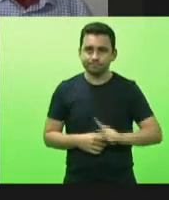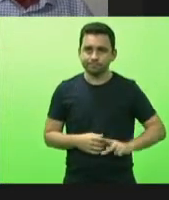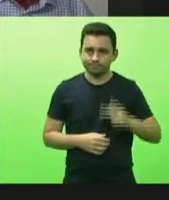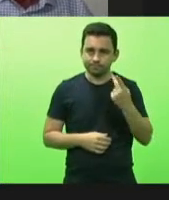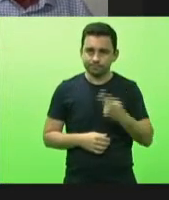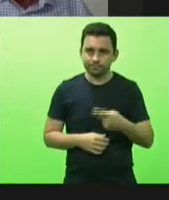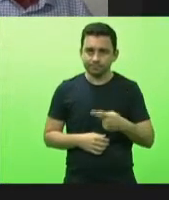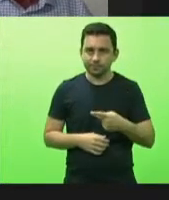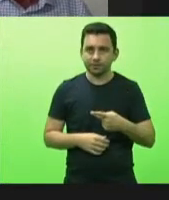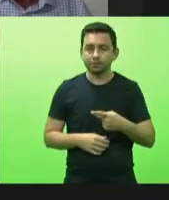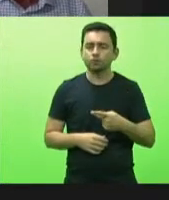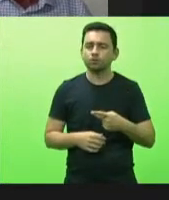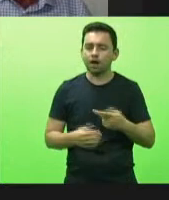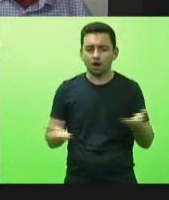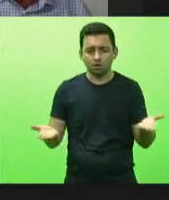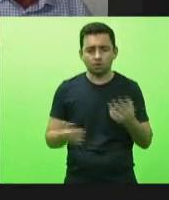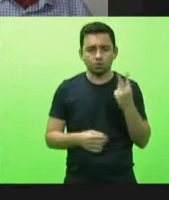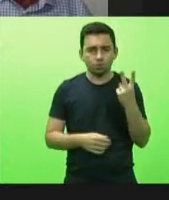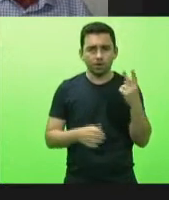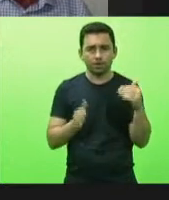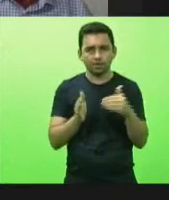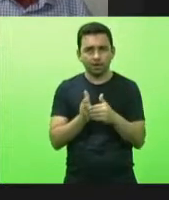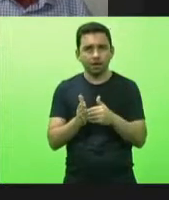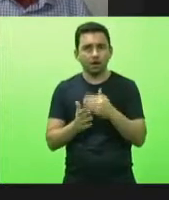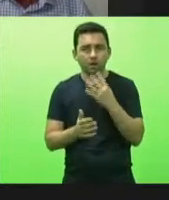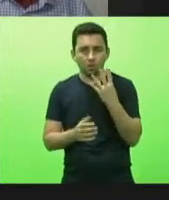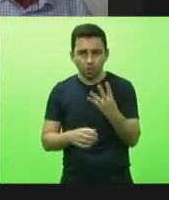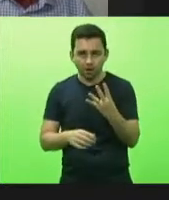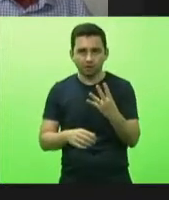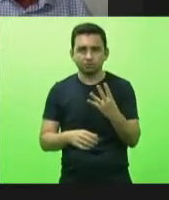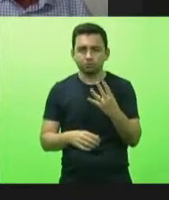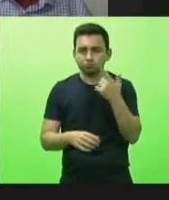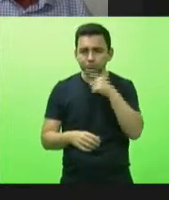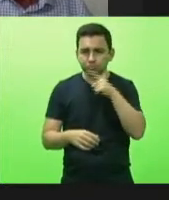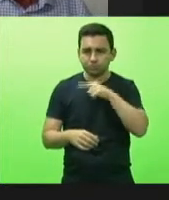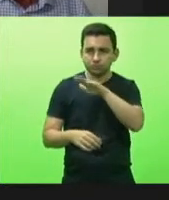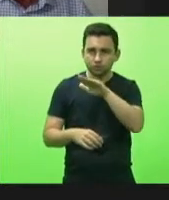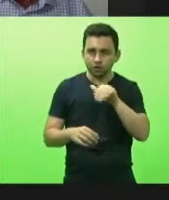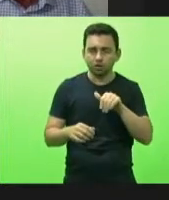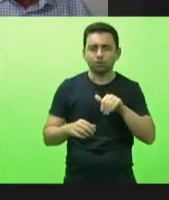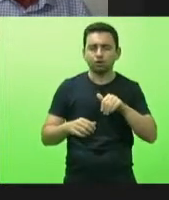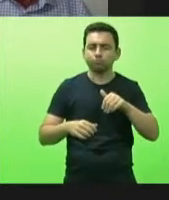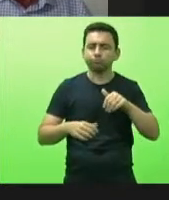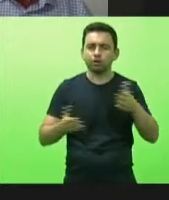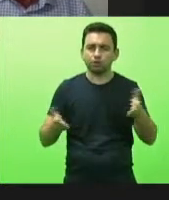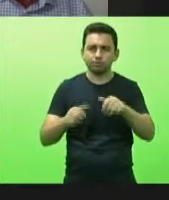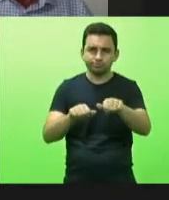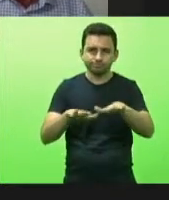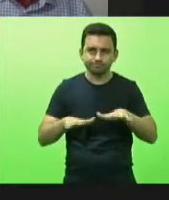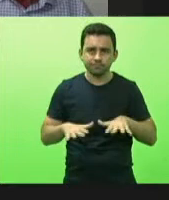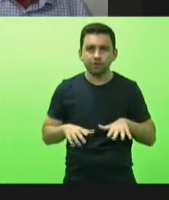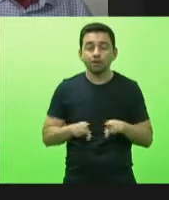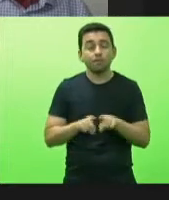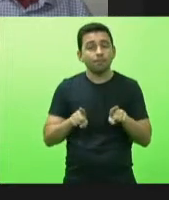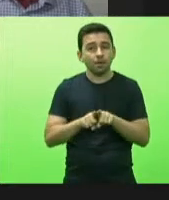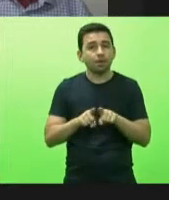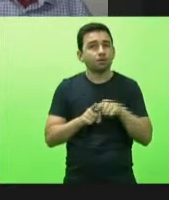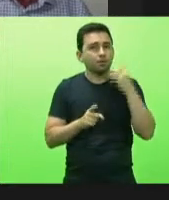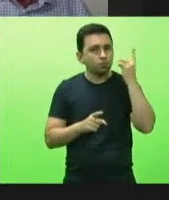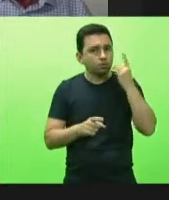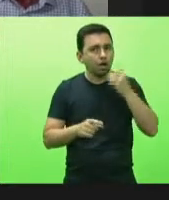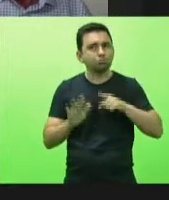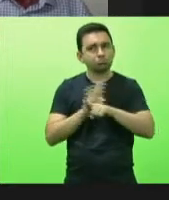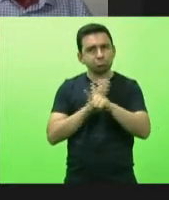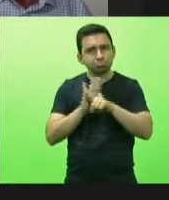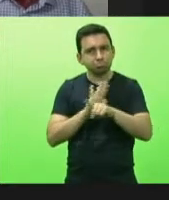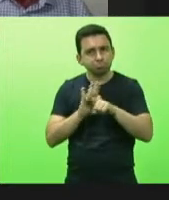que disponibilizou o plenário das duas às quatro para que essa convocação ocorresse agradecer os deputados que fizeram as suas intervenções